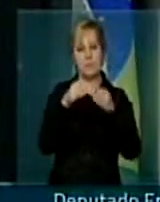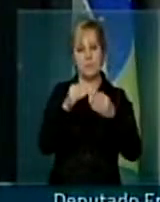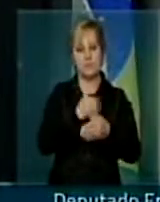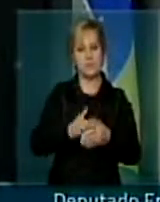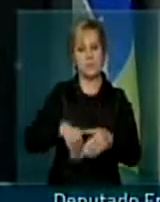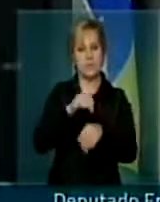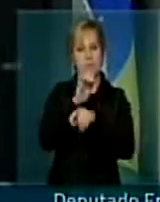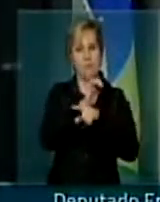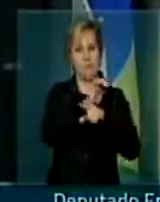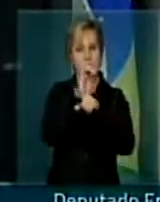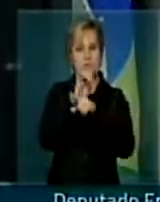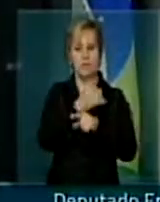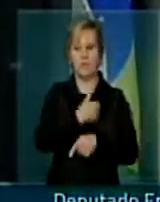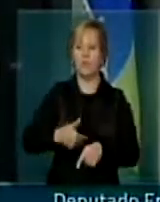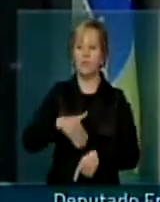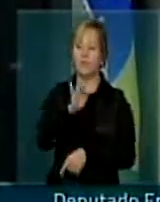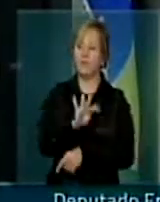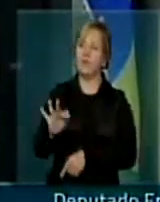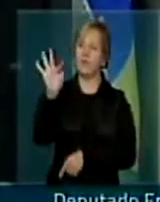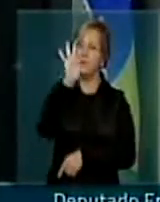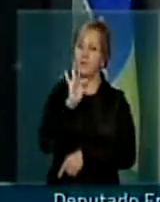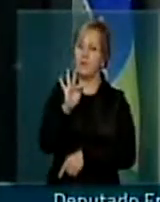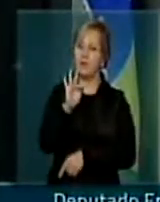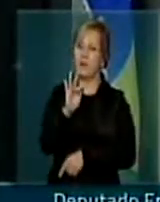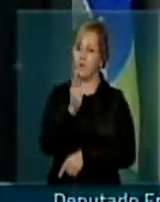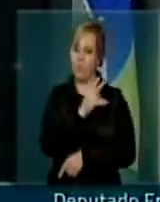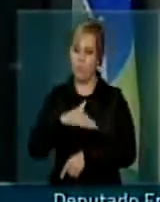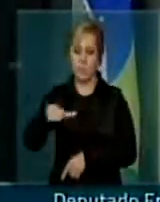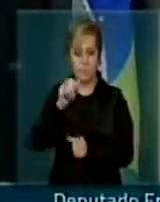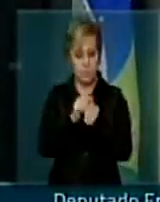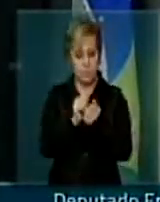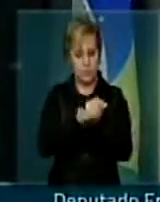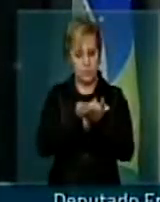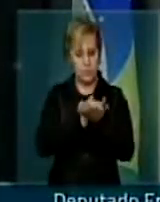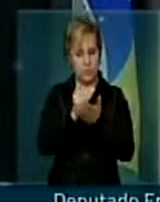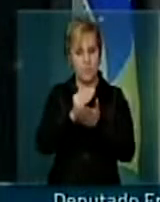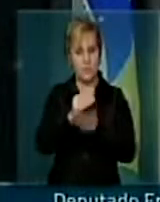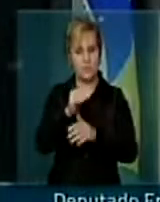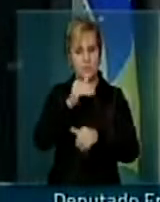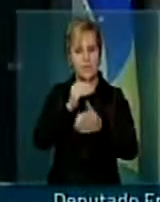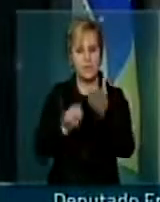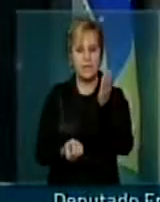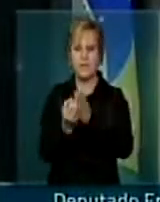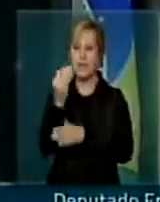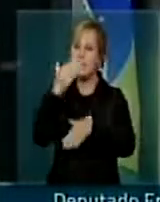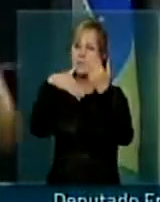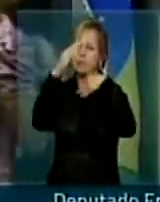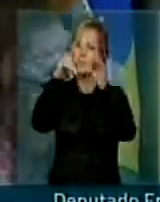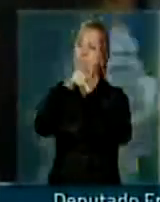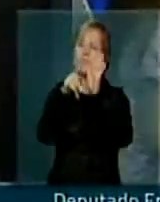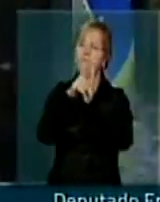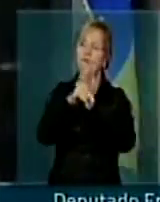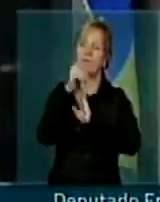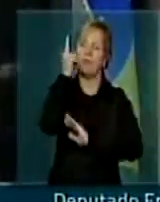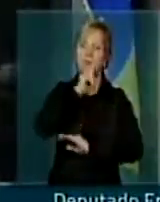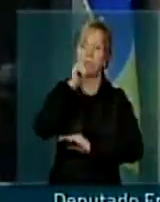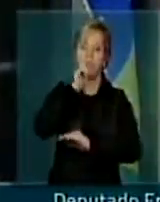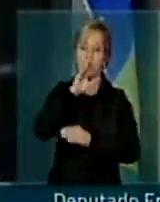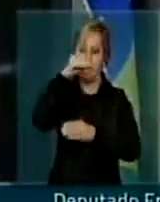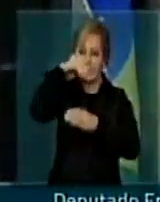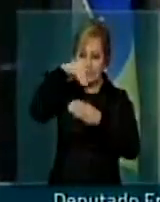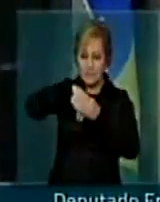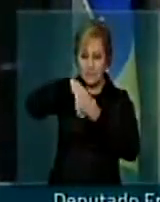estaduais, que o governo federal comece a criar modelos de desenvolvimento para integrar o interior da Amazônia